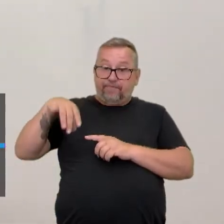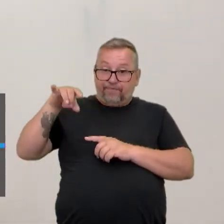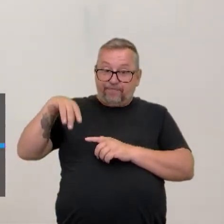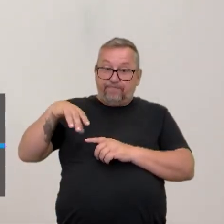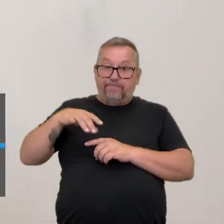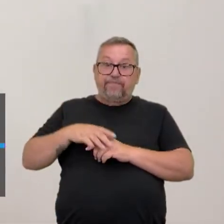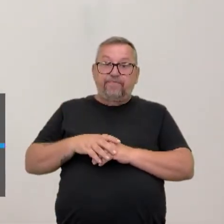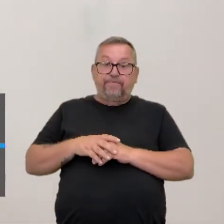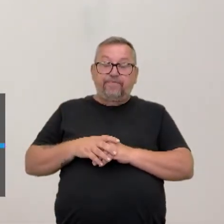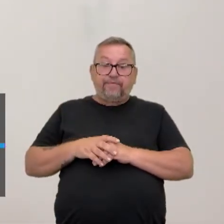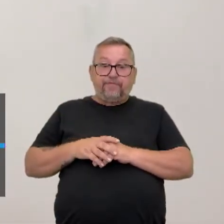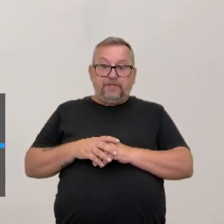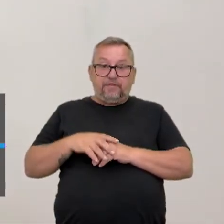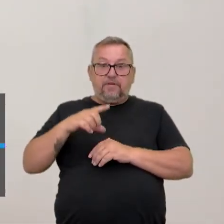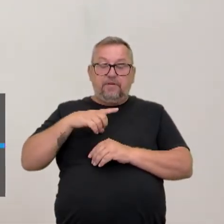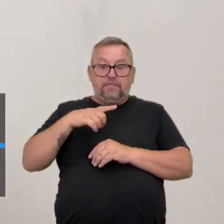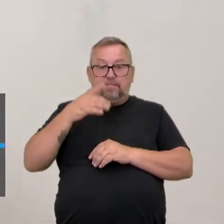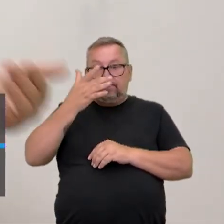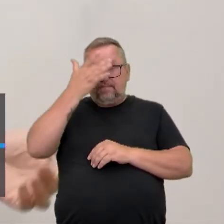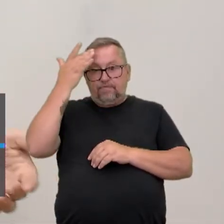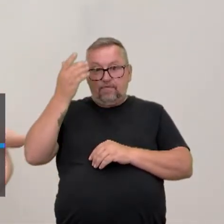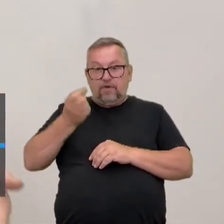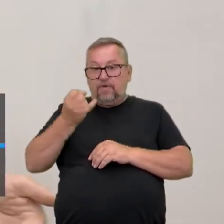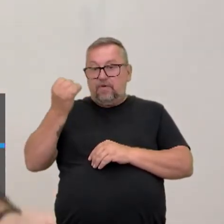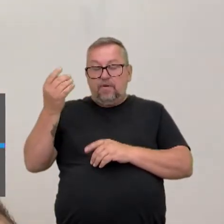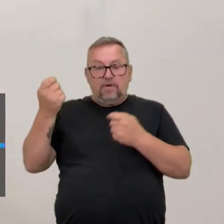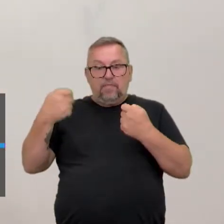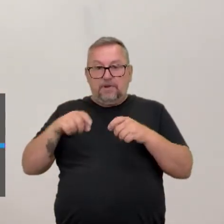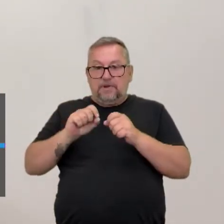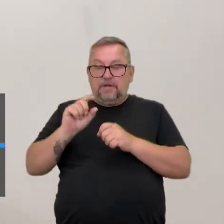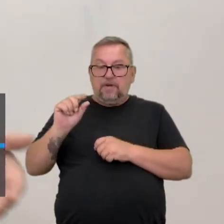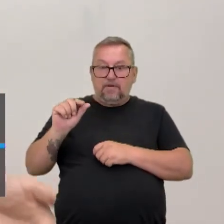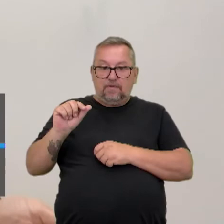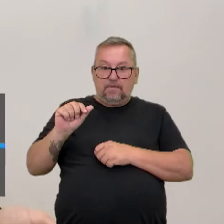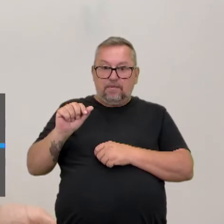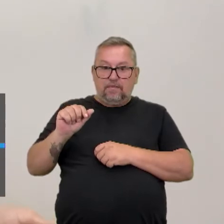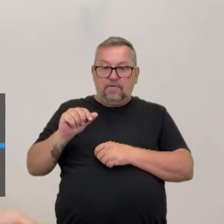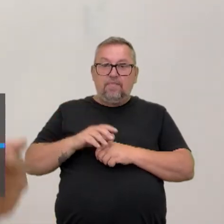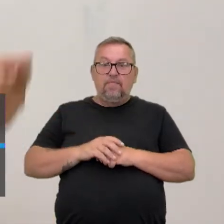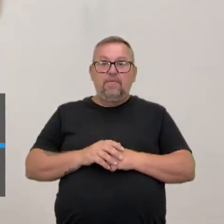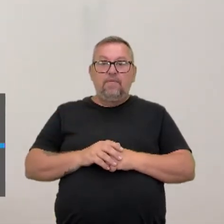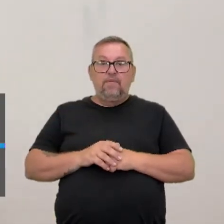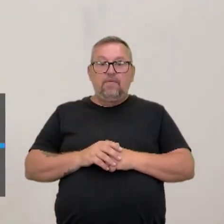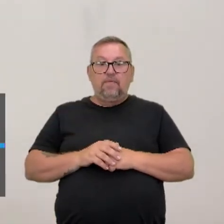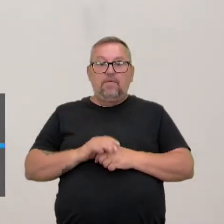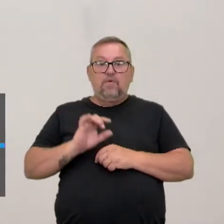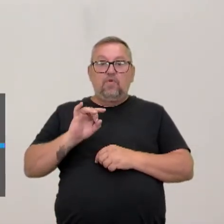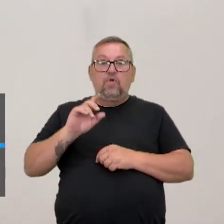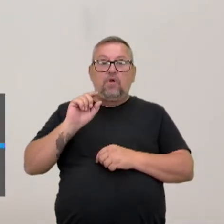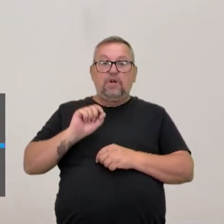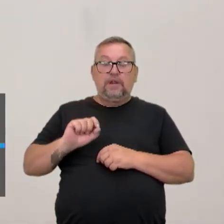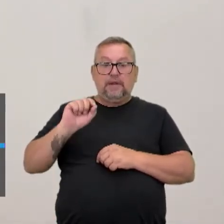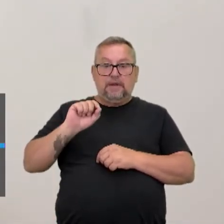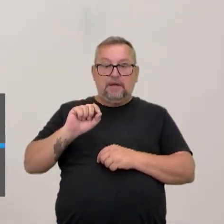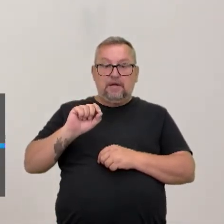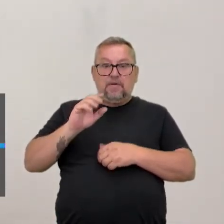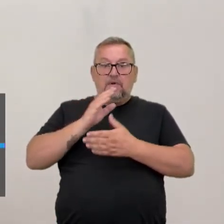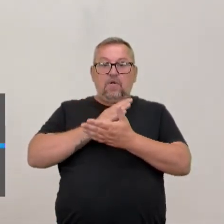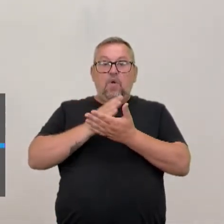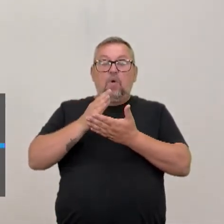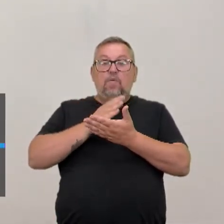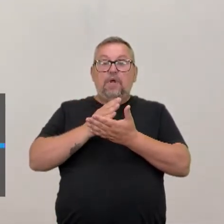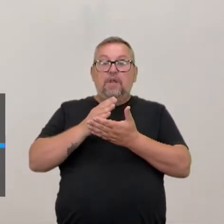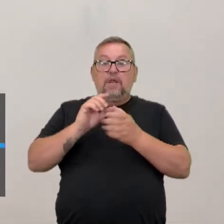decadente. Eles são pessoas que têm várias carências, entre elas econômicas, é onde eles podem pagar. Só que você começa a ter